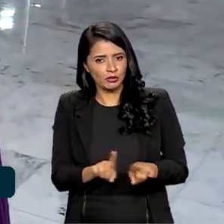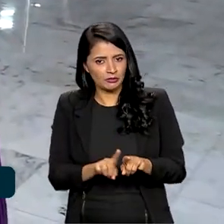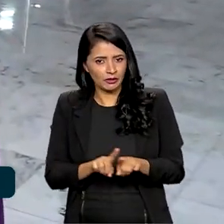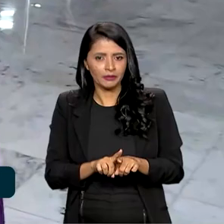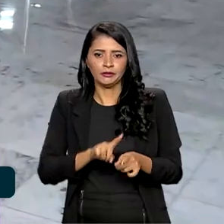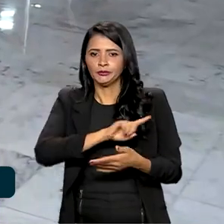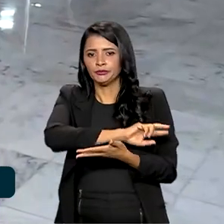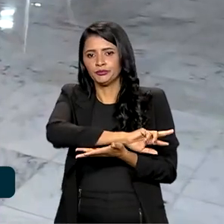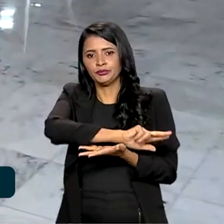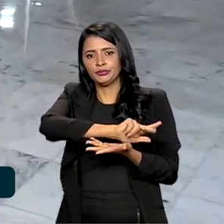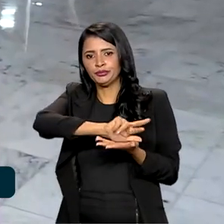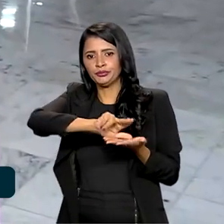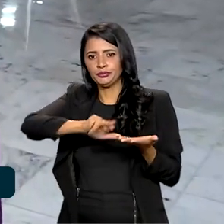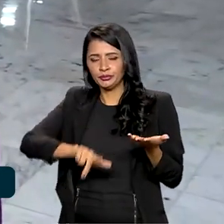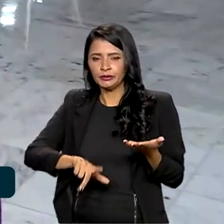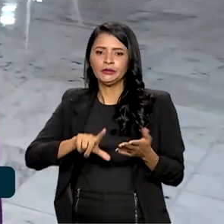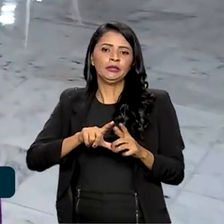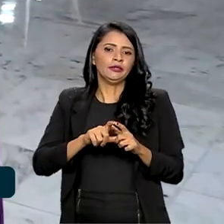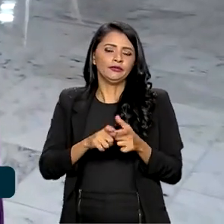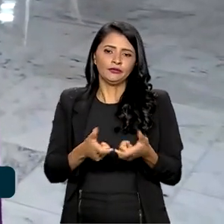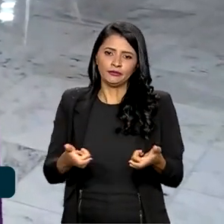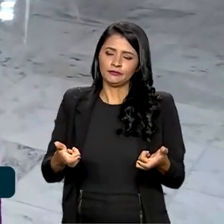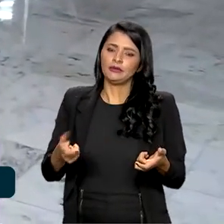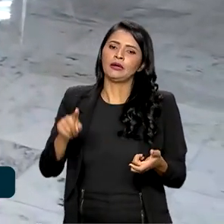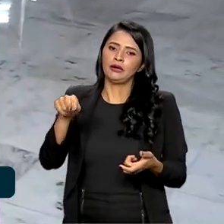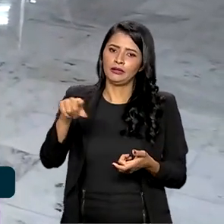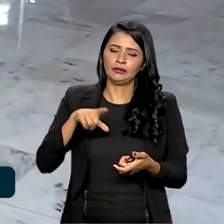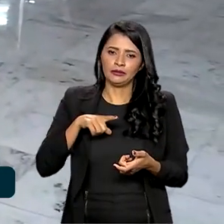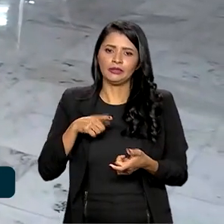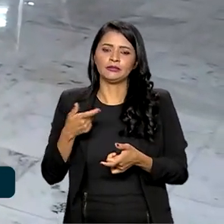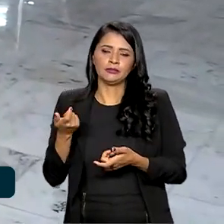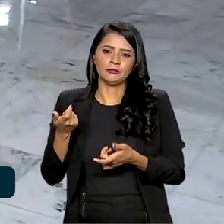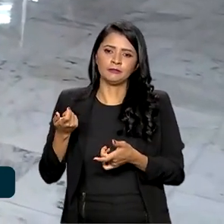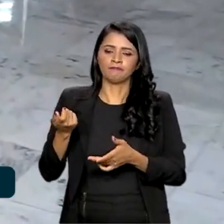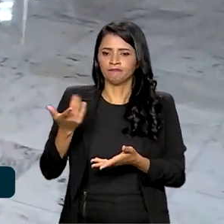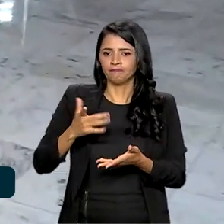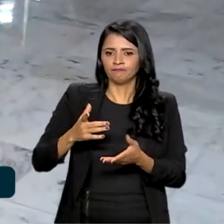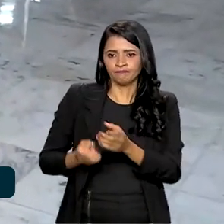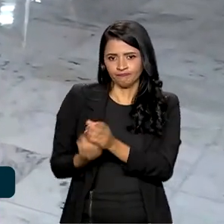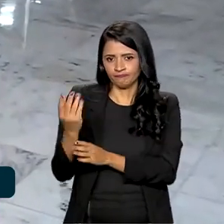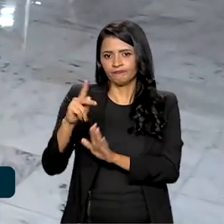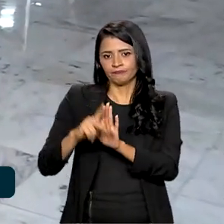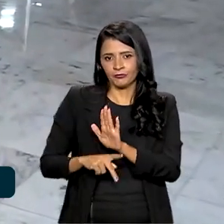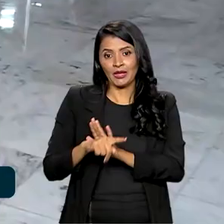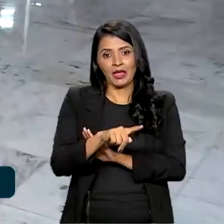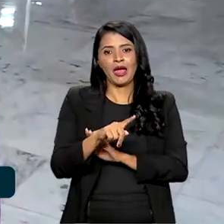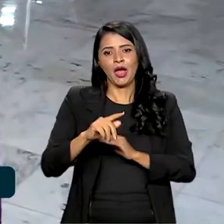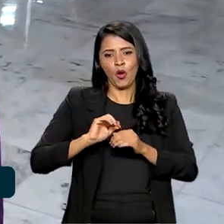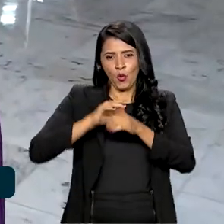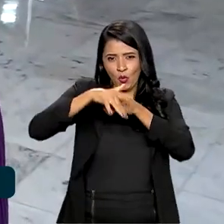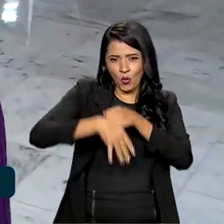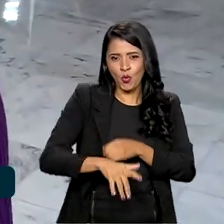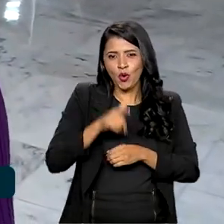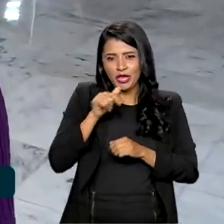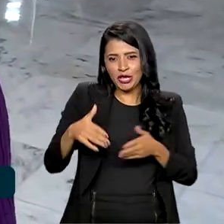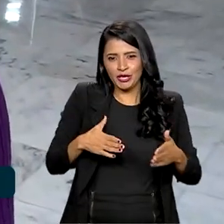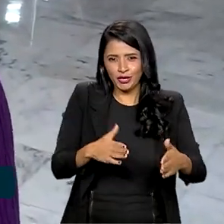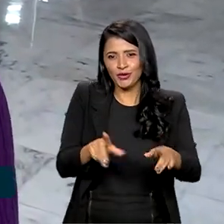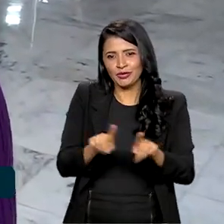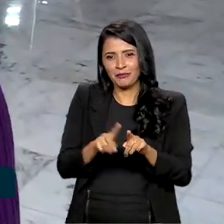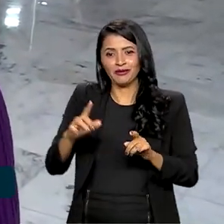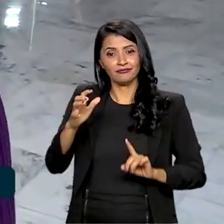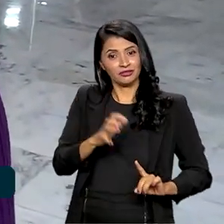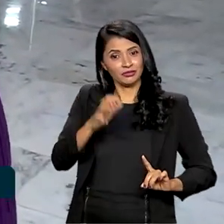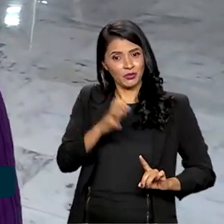Enfim, e aí são muitos esses empreendimentos, a própria barragem do Rio com as hidrelétricas, então tudo isso tem